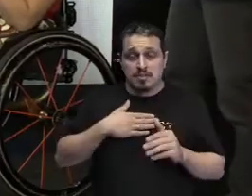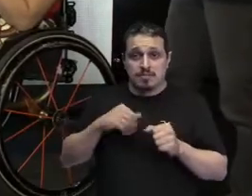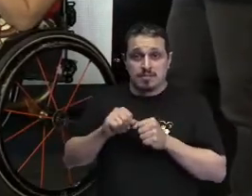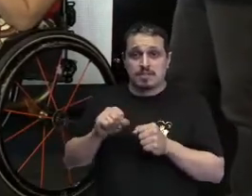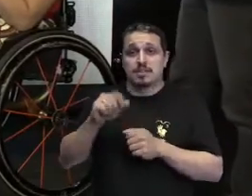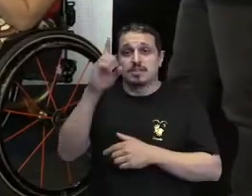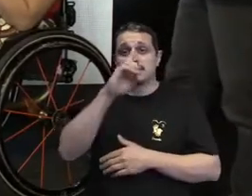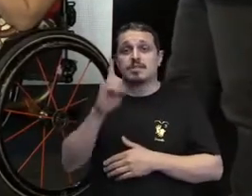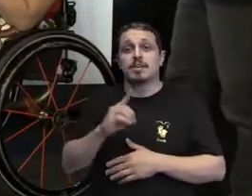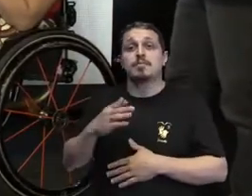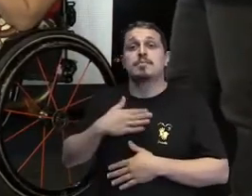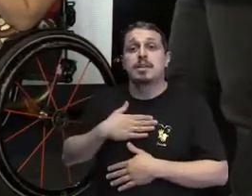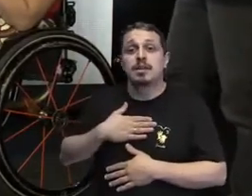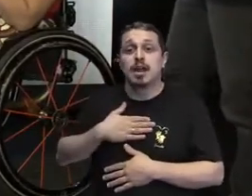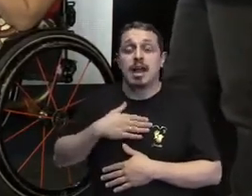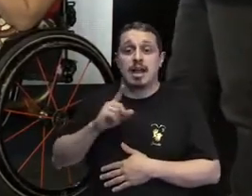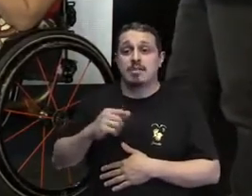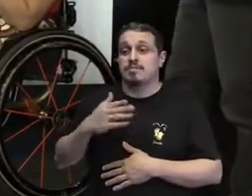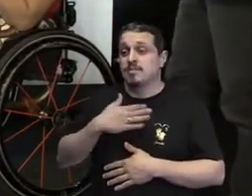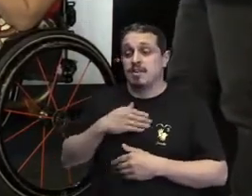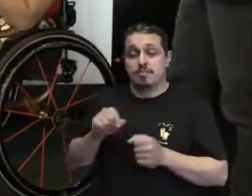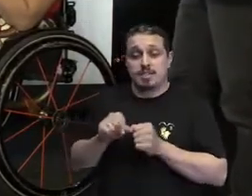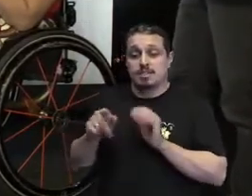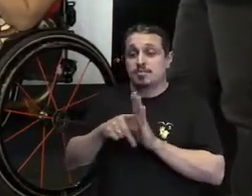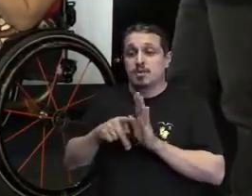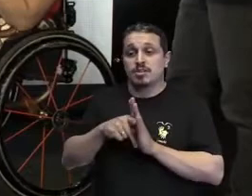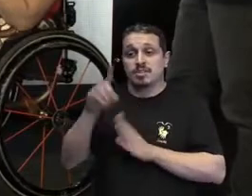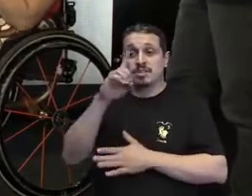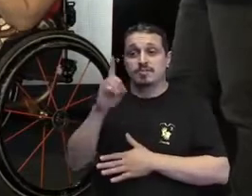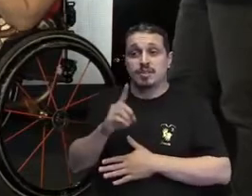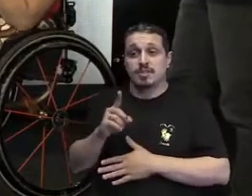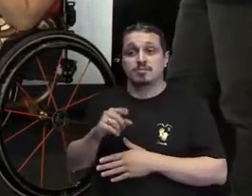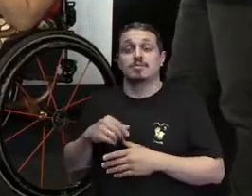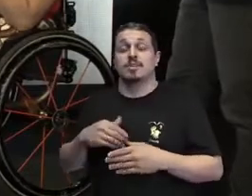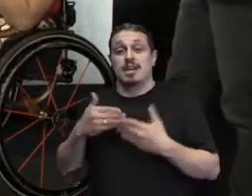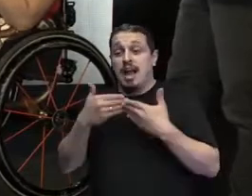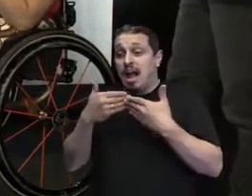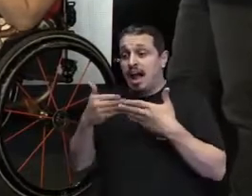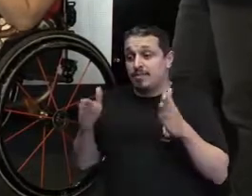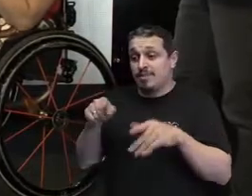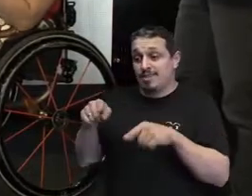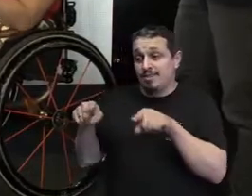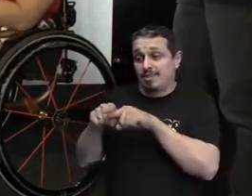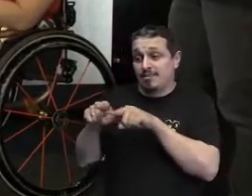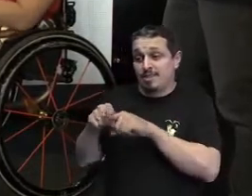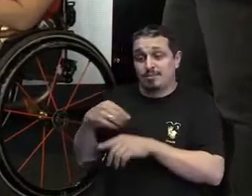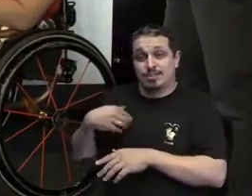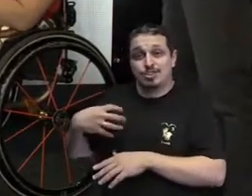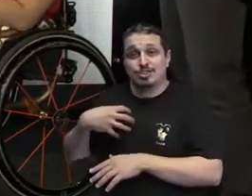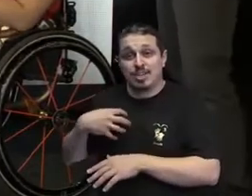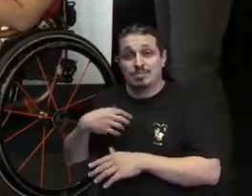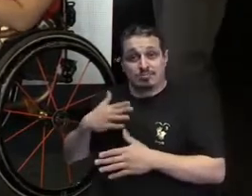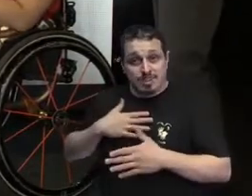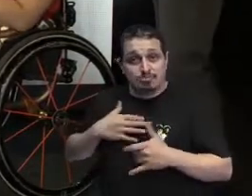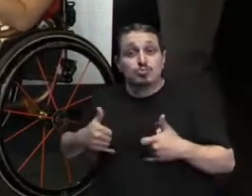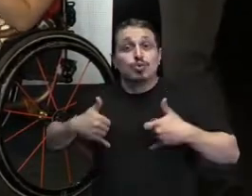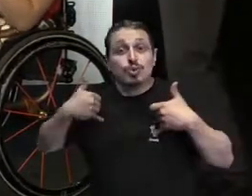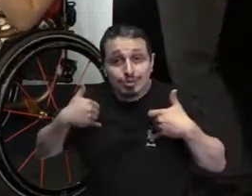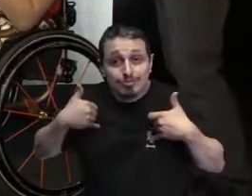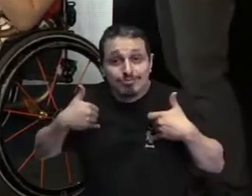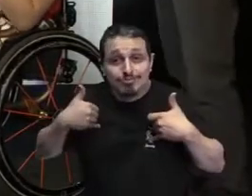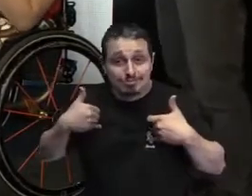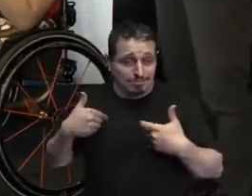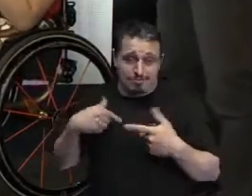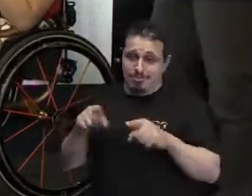deficiência de forma aberta, de forma honesta, sem usar